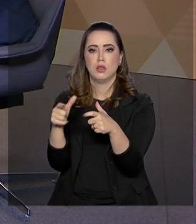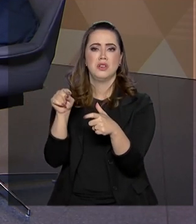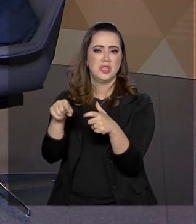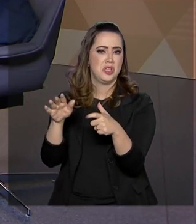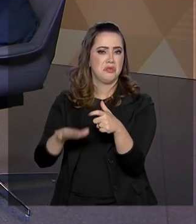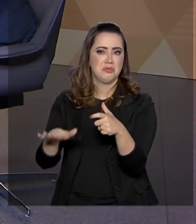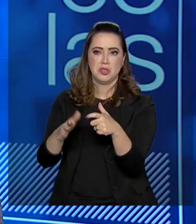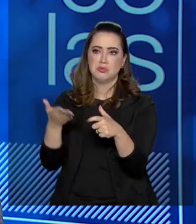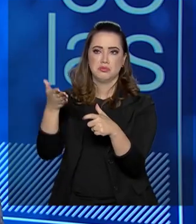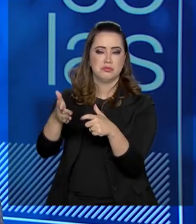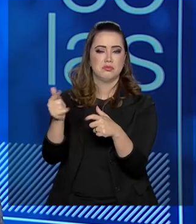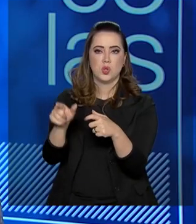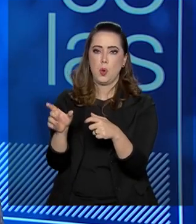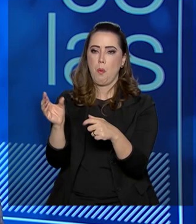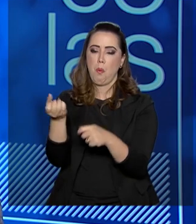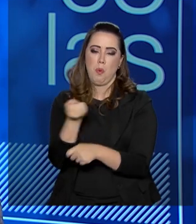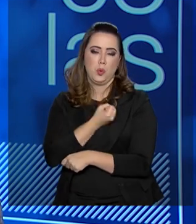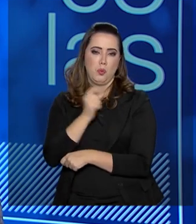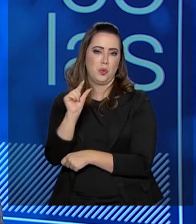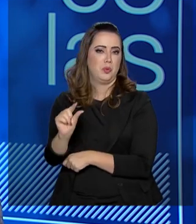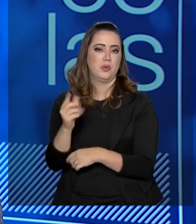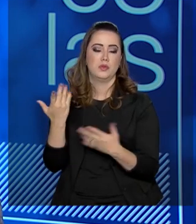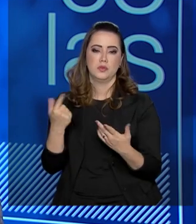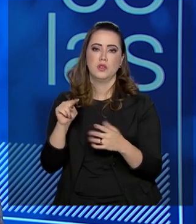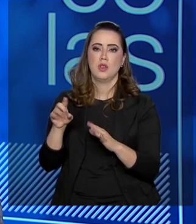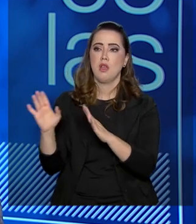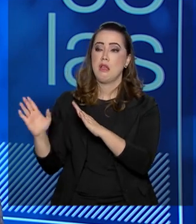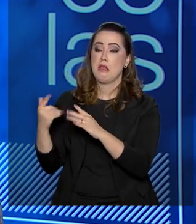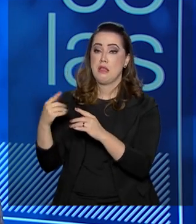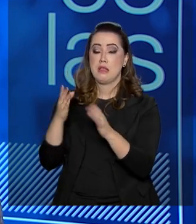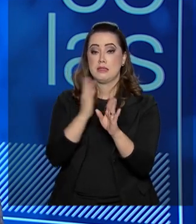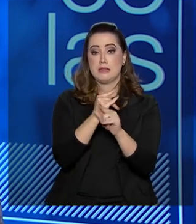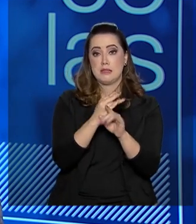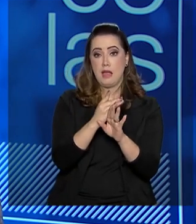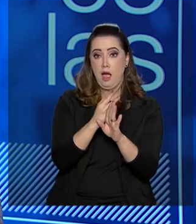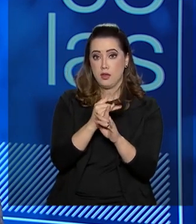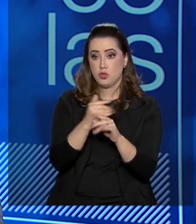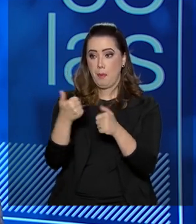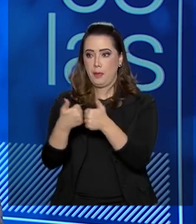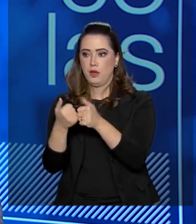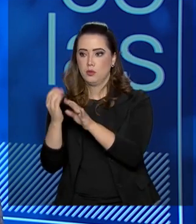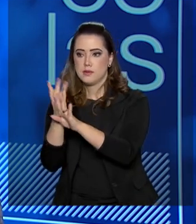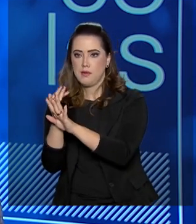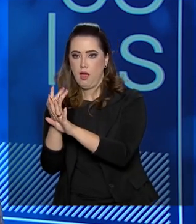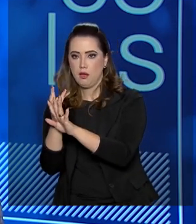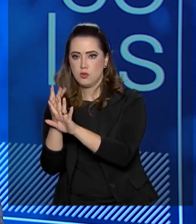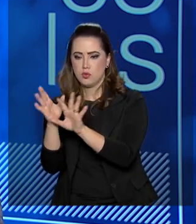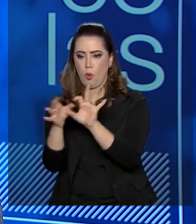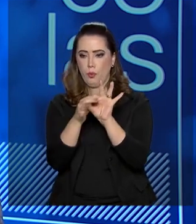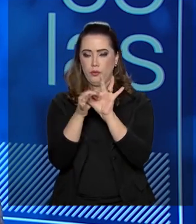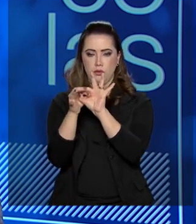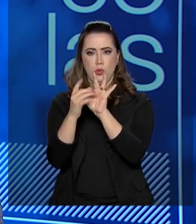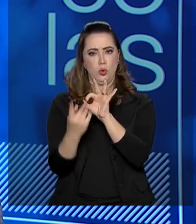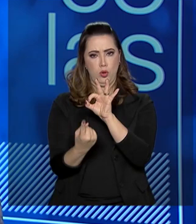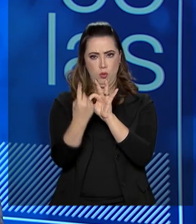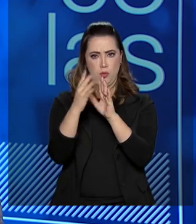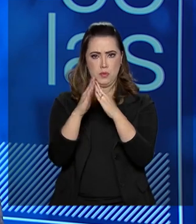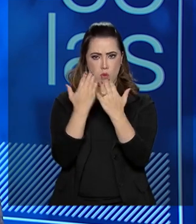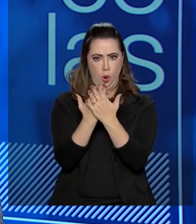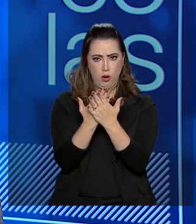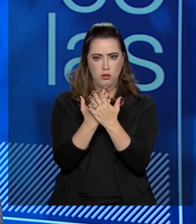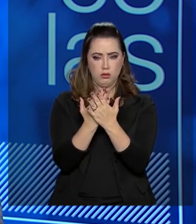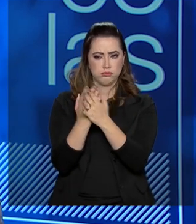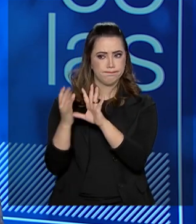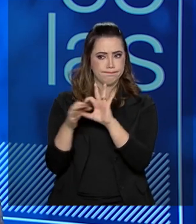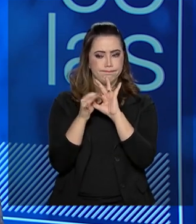município, vizinho, podemos compartilhar ou não podemos compartilhar os esforços de educação. Equipamentos escolares devem ou não